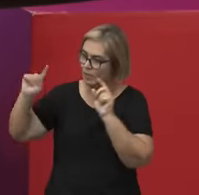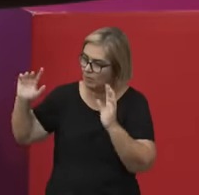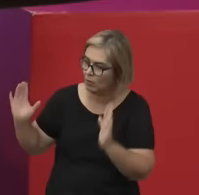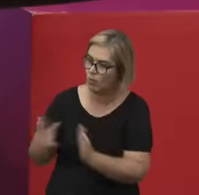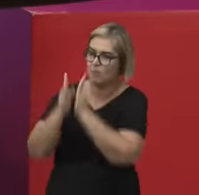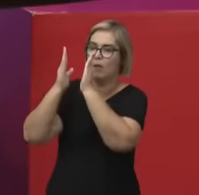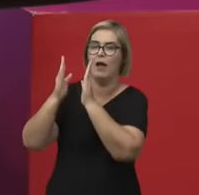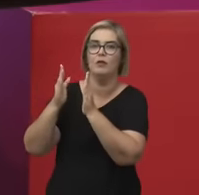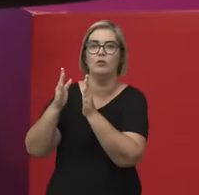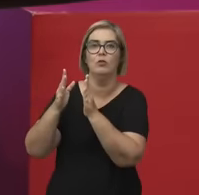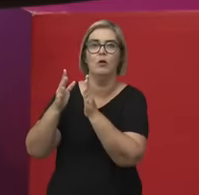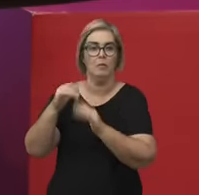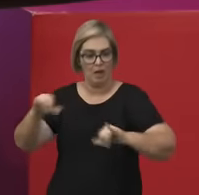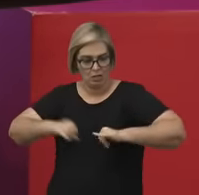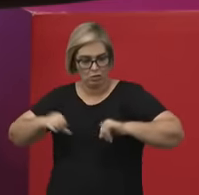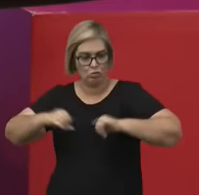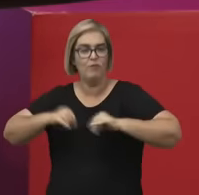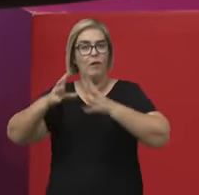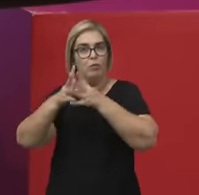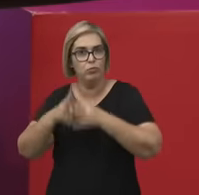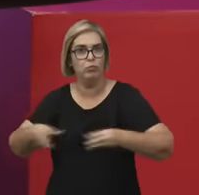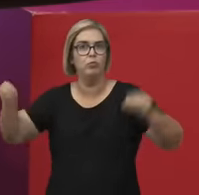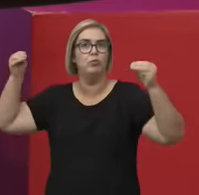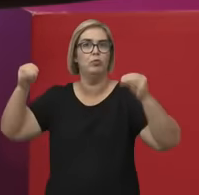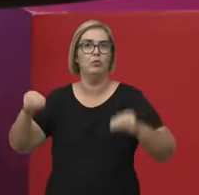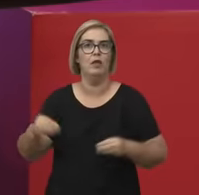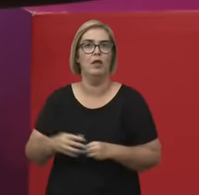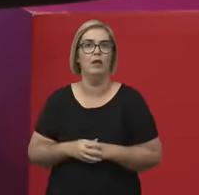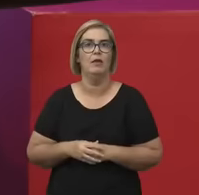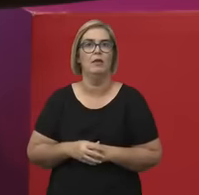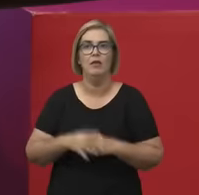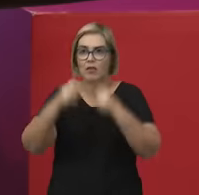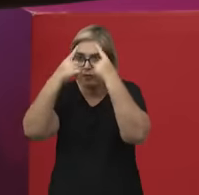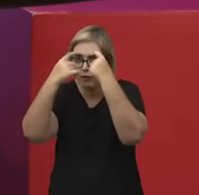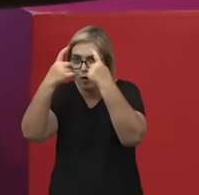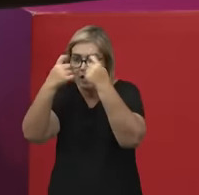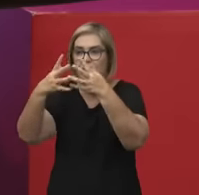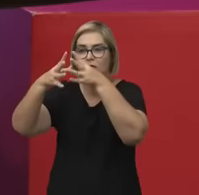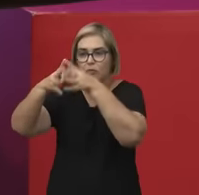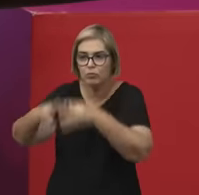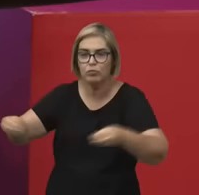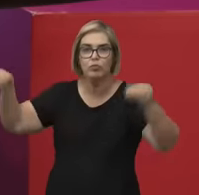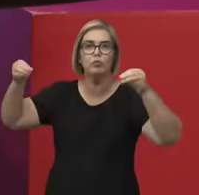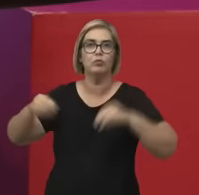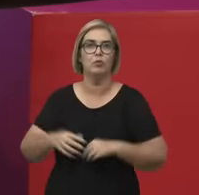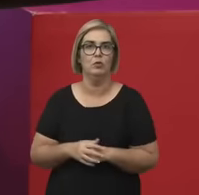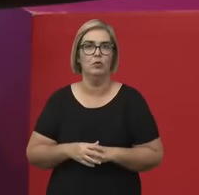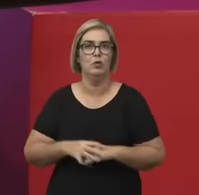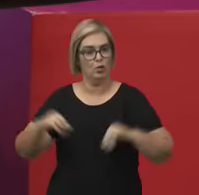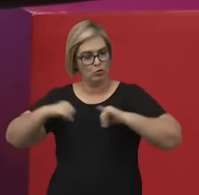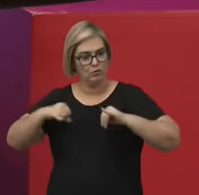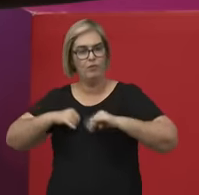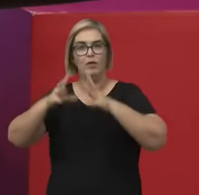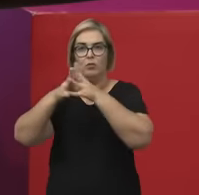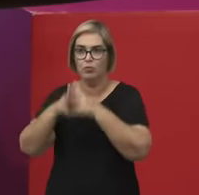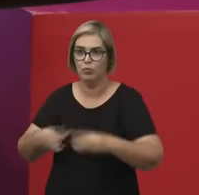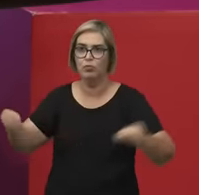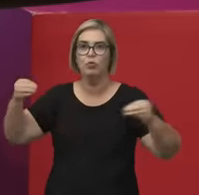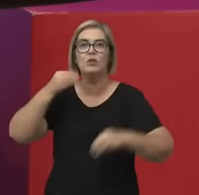sofrer, parar de sofrer, de diminuir a violência, de diminuir o sofrimento, de diminuir a dor e poder vivenciar uma outra coisa.